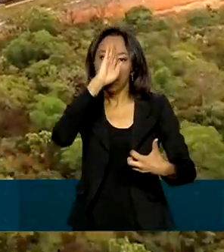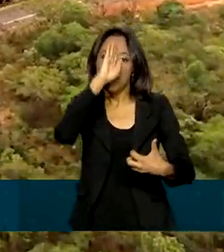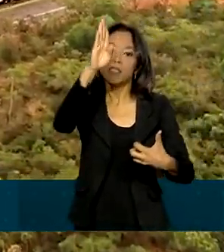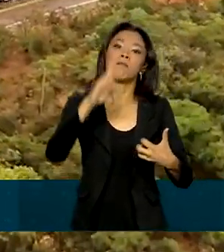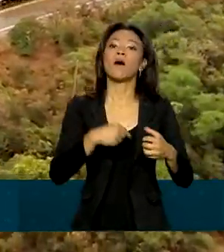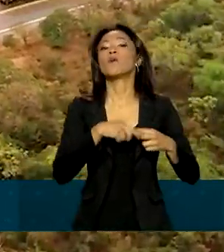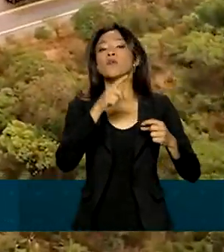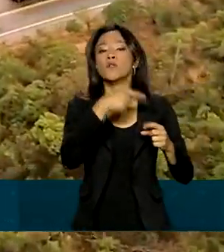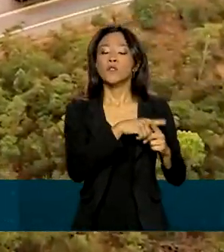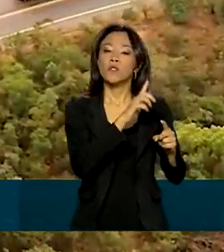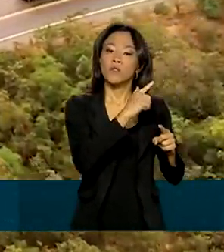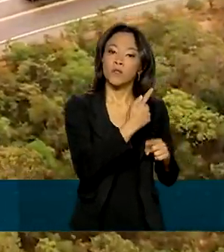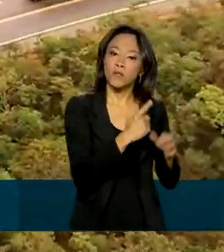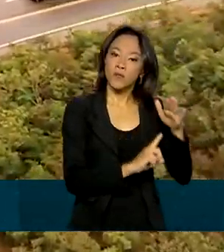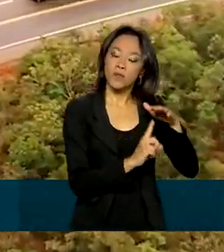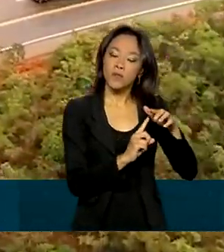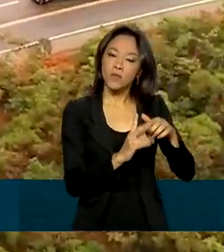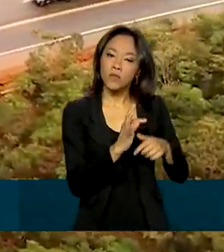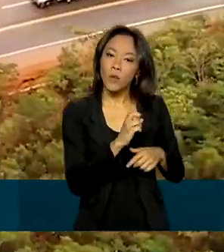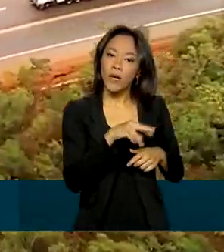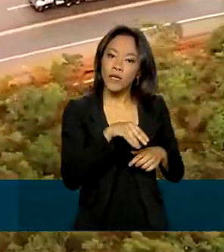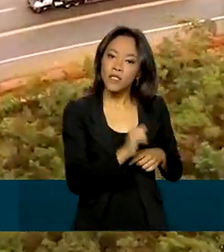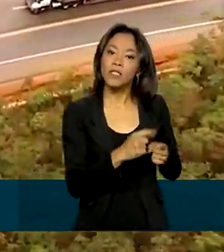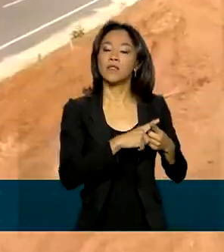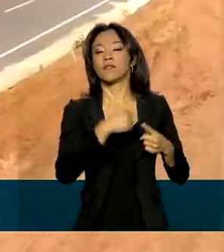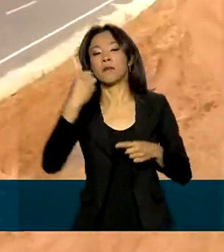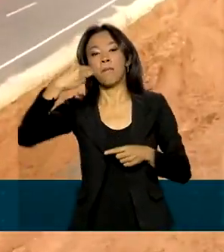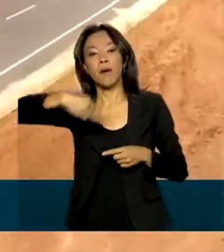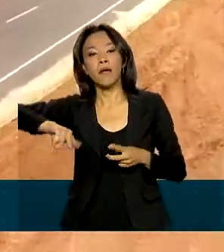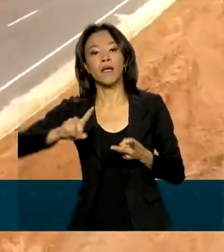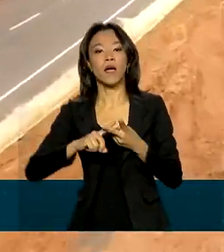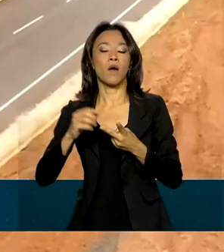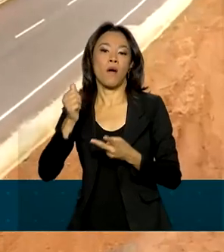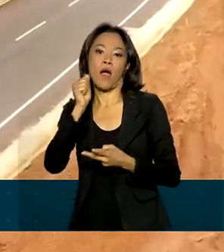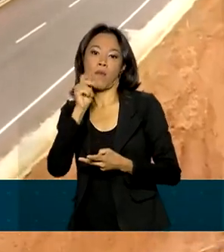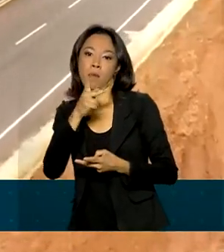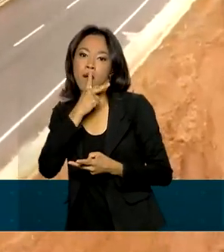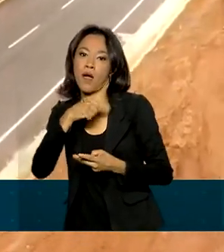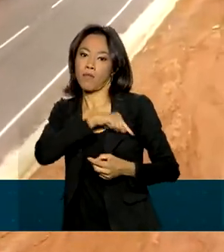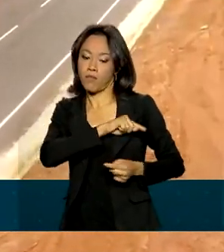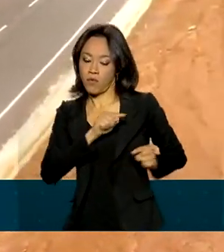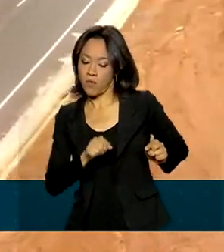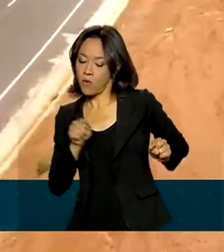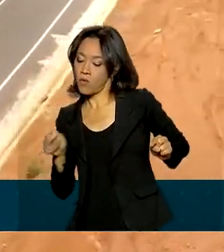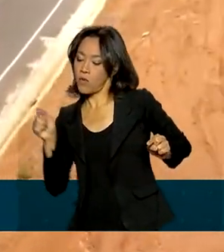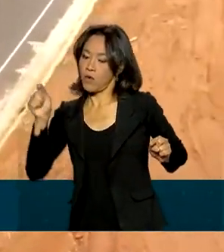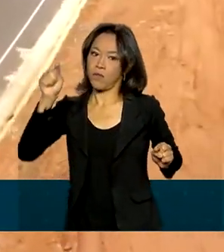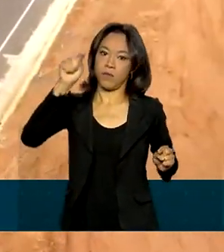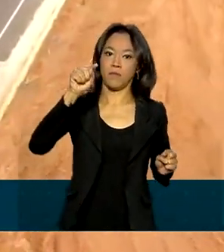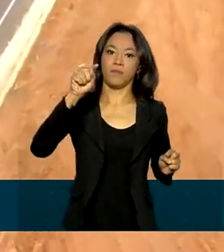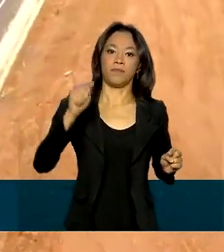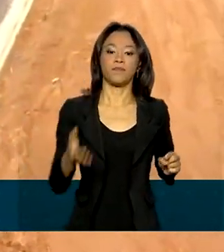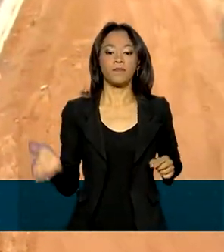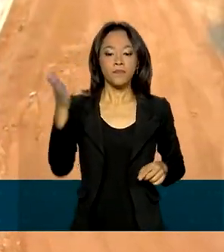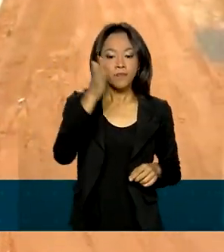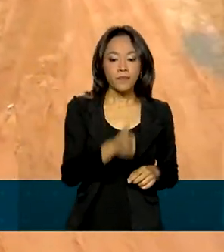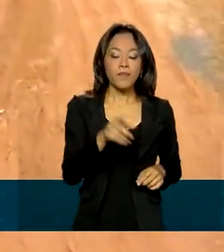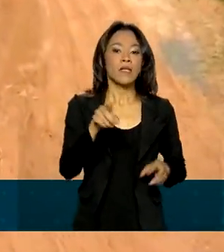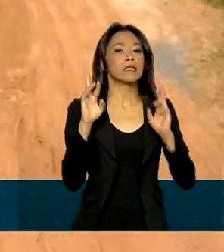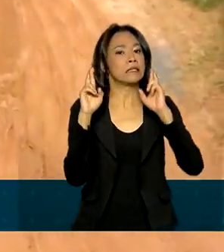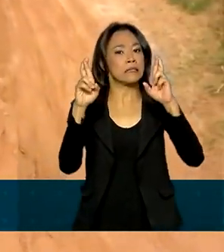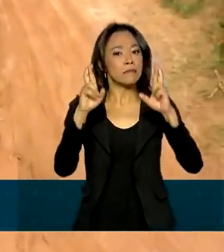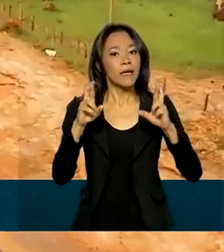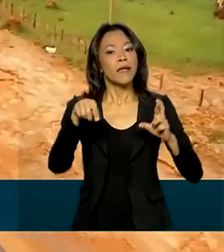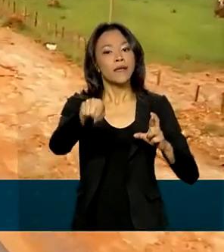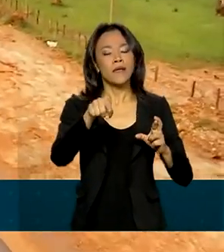Tocantins, Maranhão, Pará e Amapá aos estados da região centro-sul do país. A expectativa é que